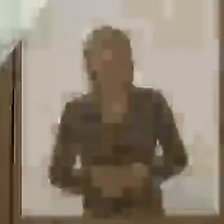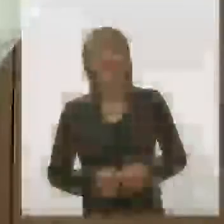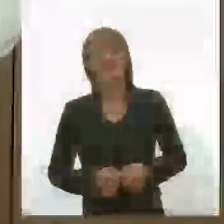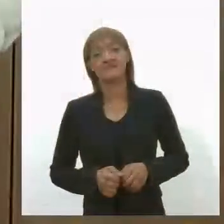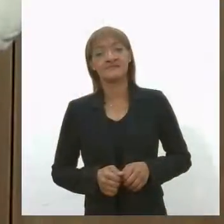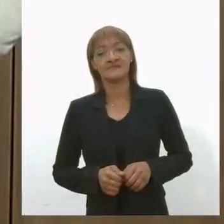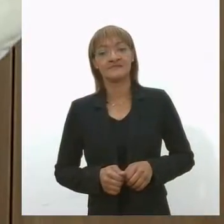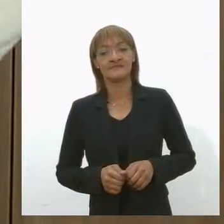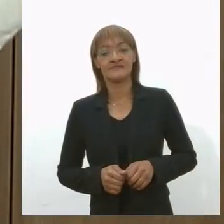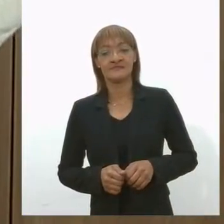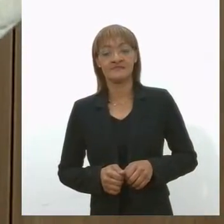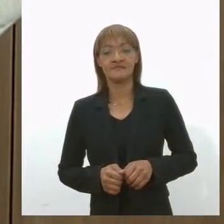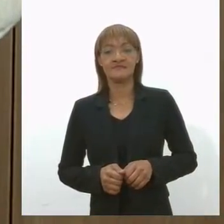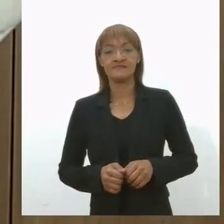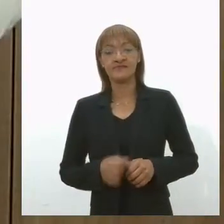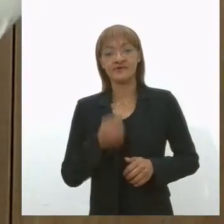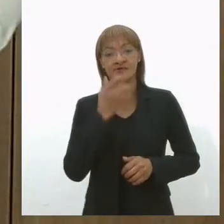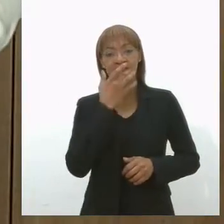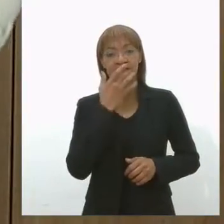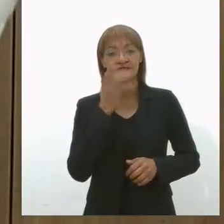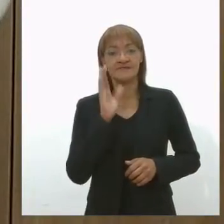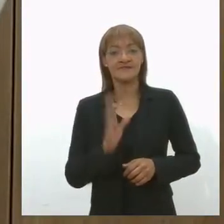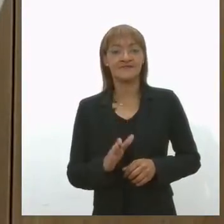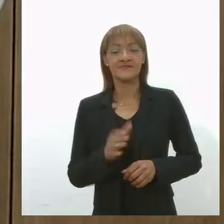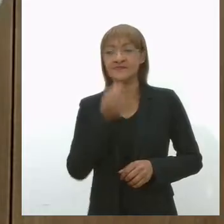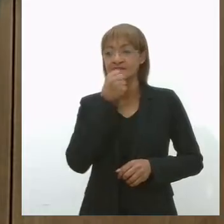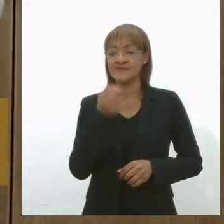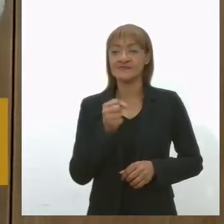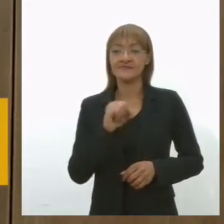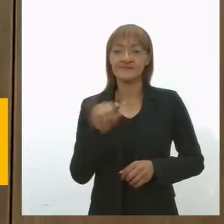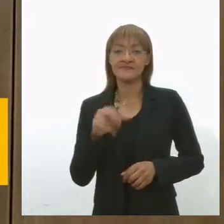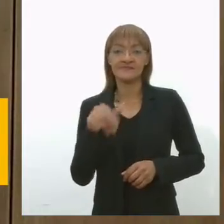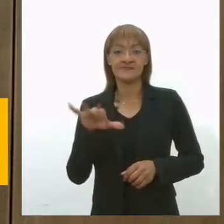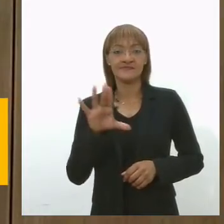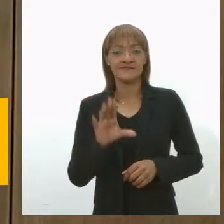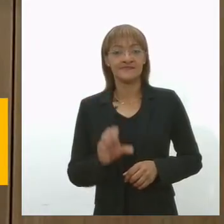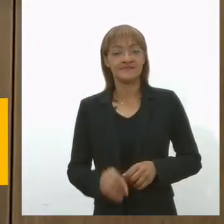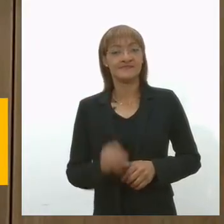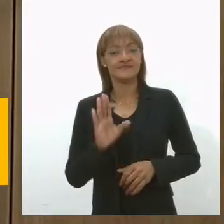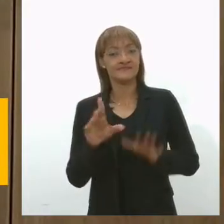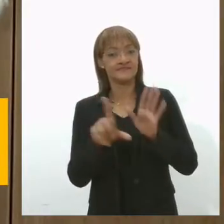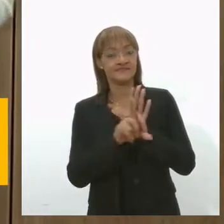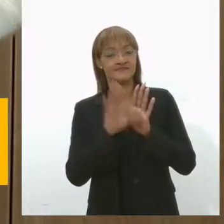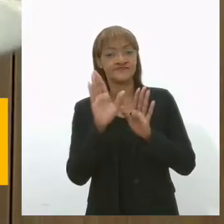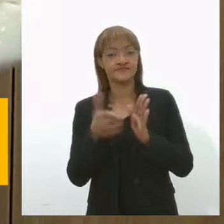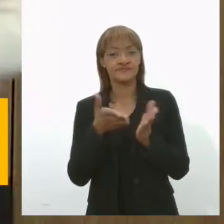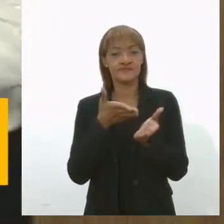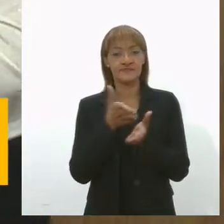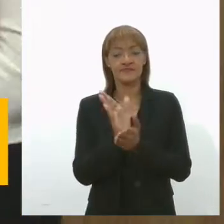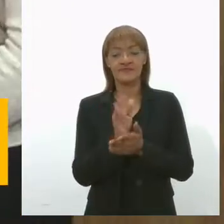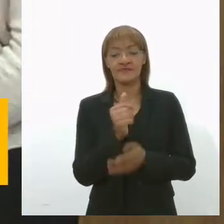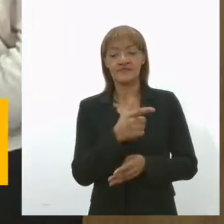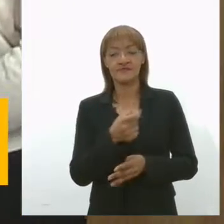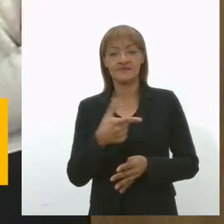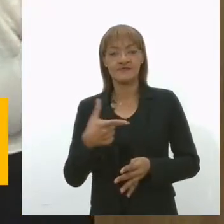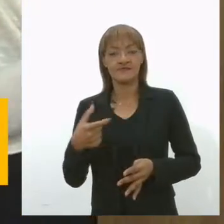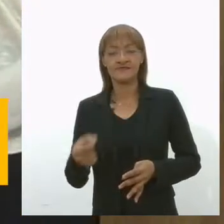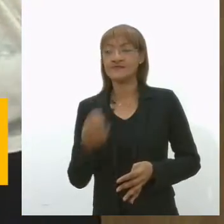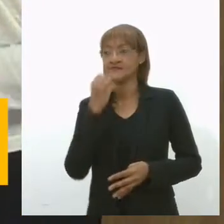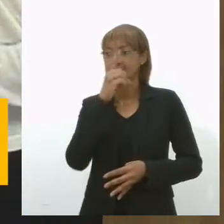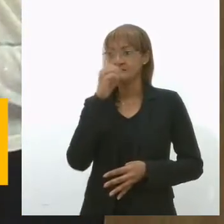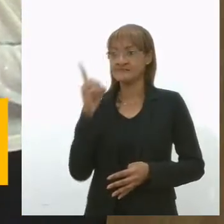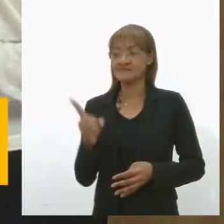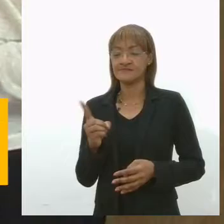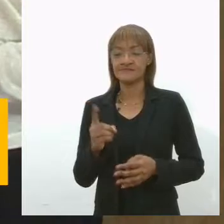E o repórter Júnior Matos é quem traz as informações sobre essa lei que foi aprovada em 2020. Bom dia, Júnior.